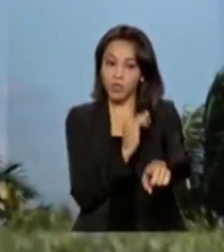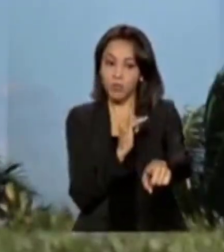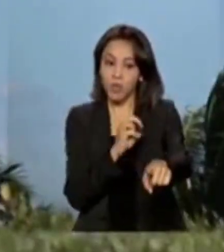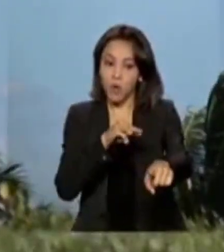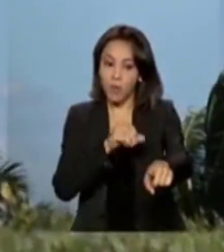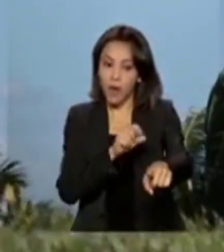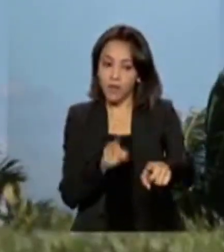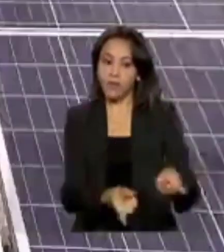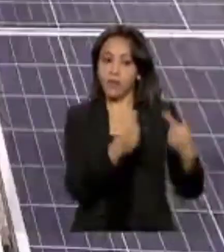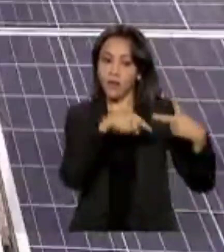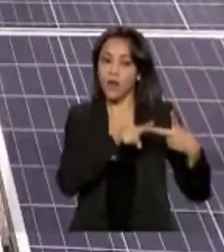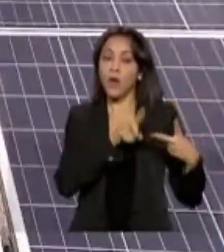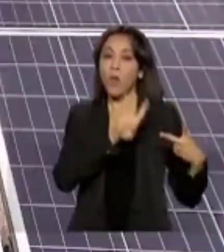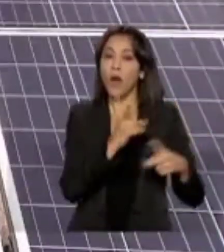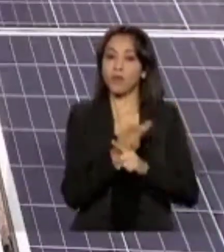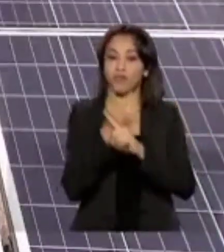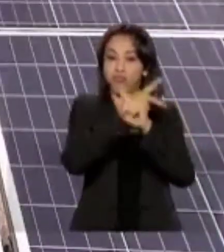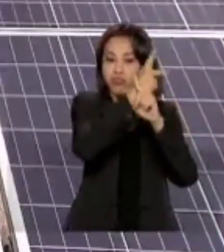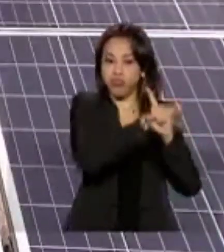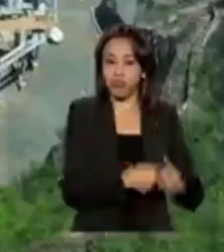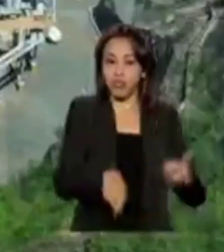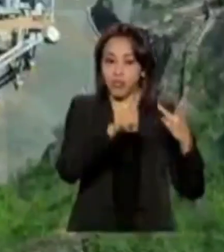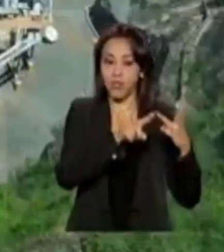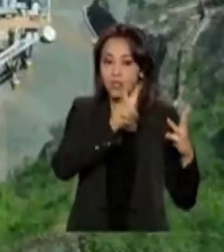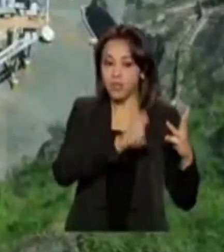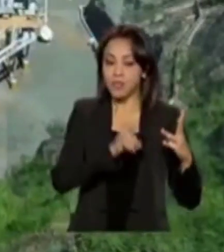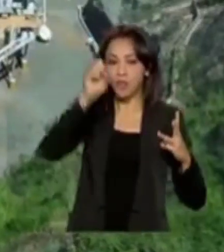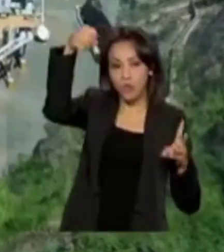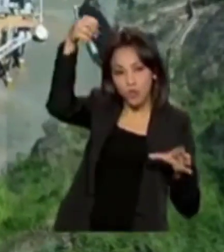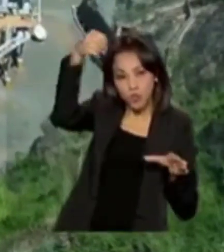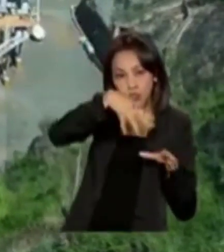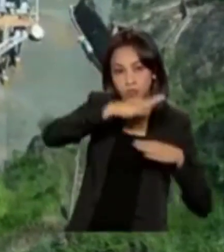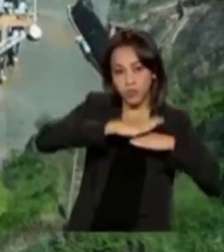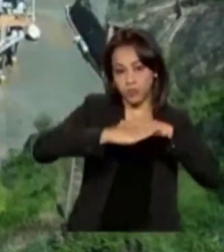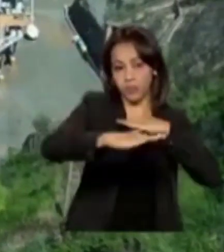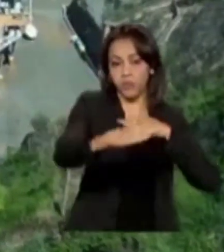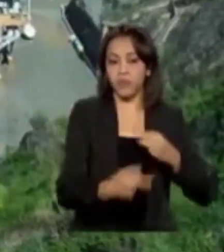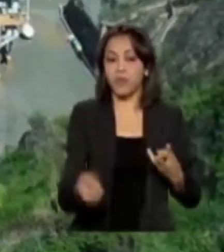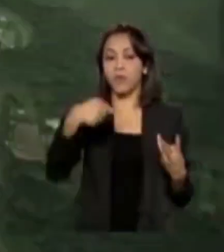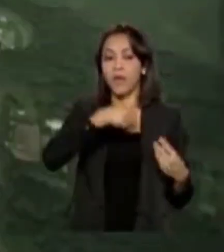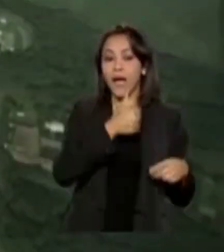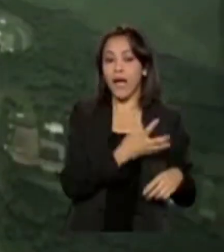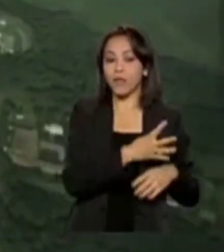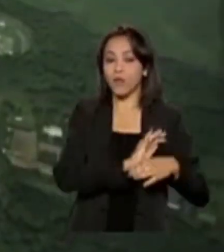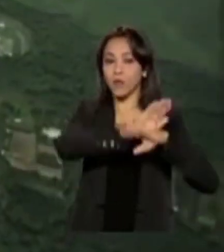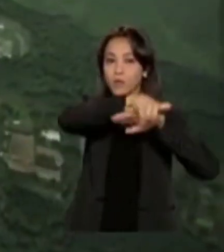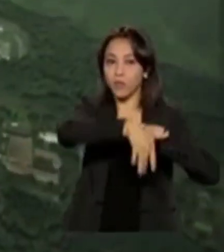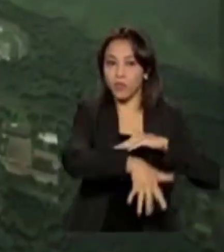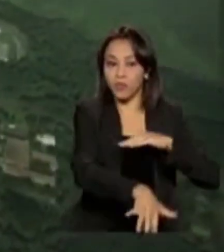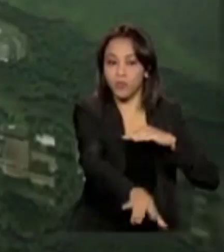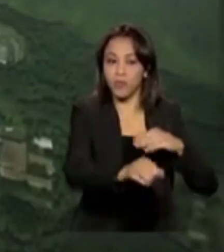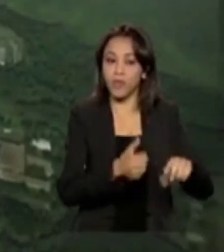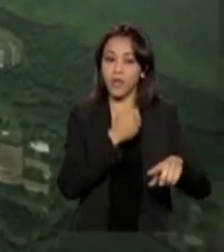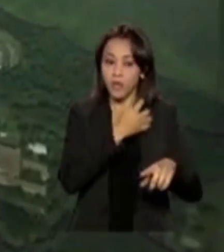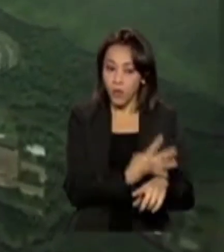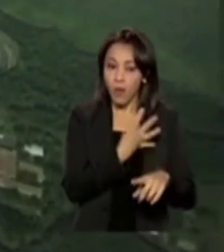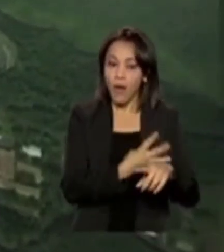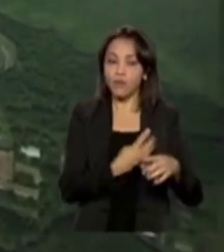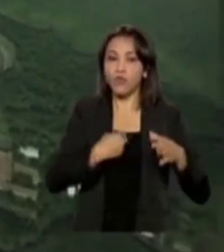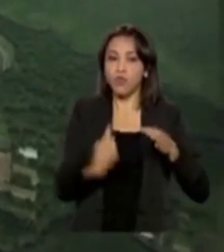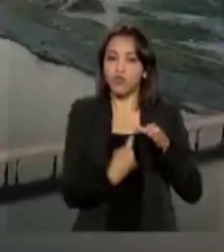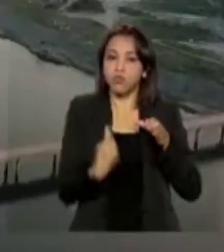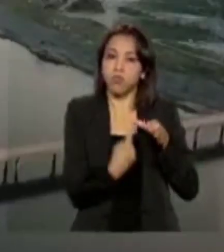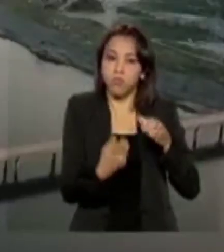de usinas eólicas, cinco de energia solar, 14 de pequenas centrais hidrelétricas e quatro de centrais de geração